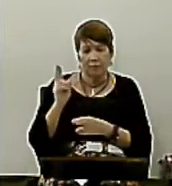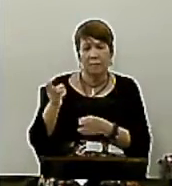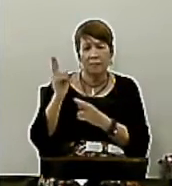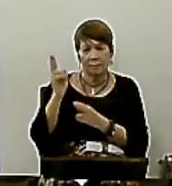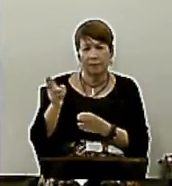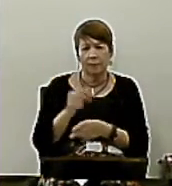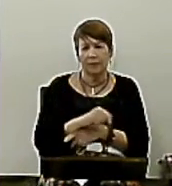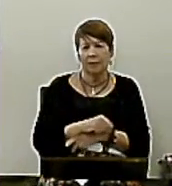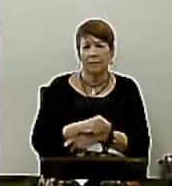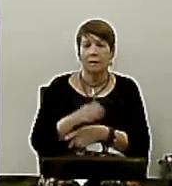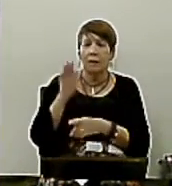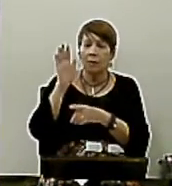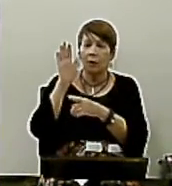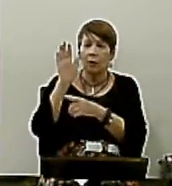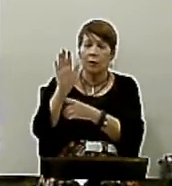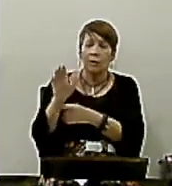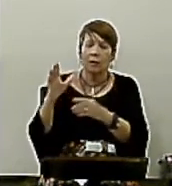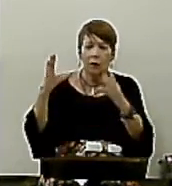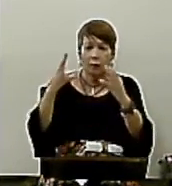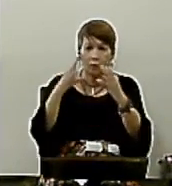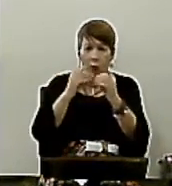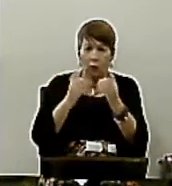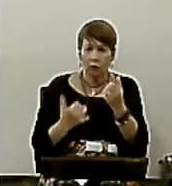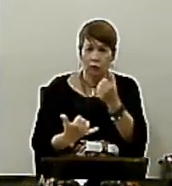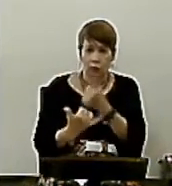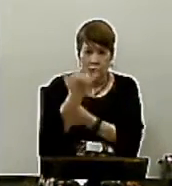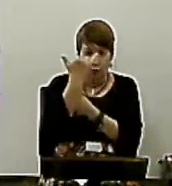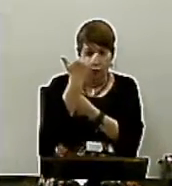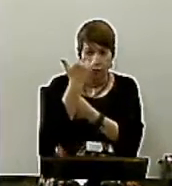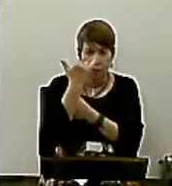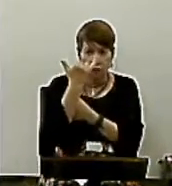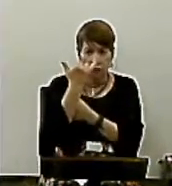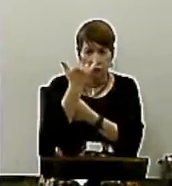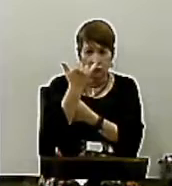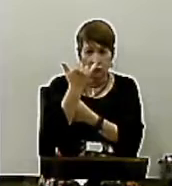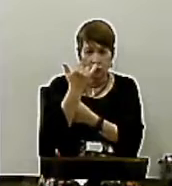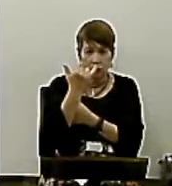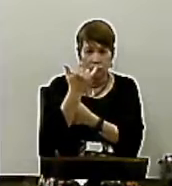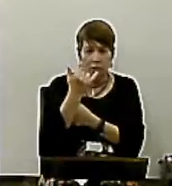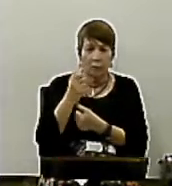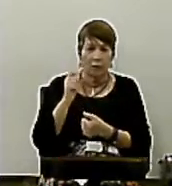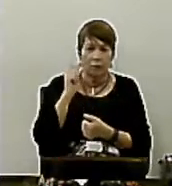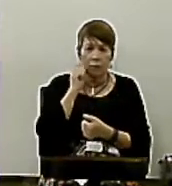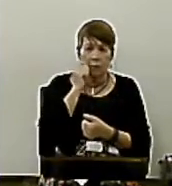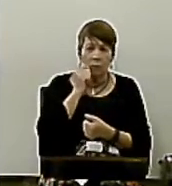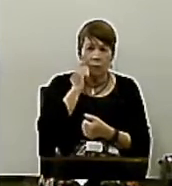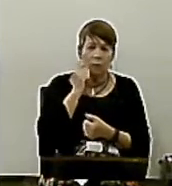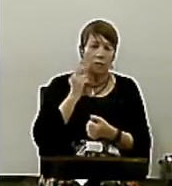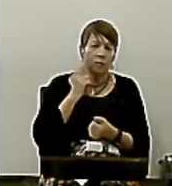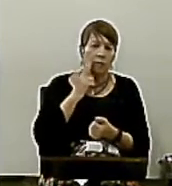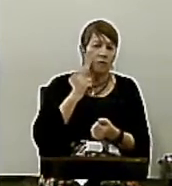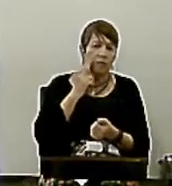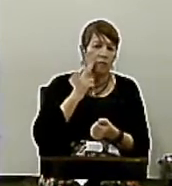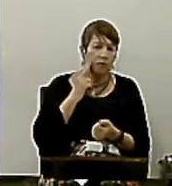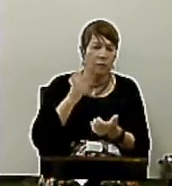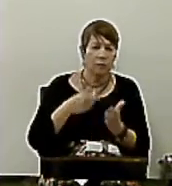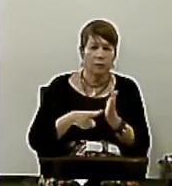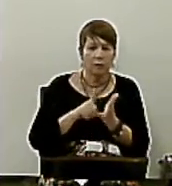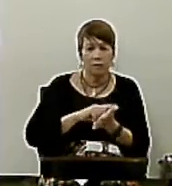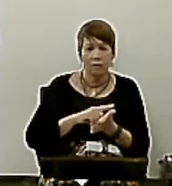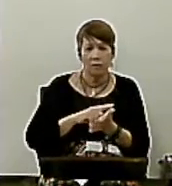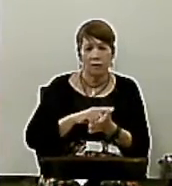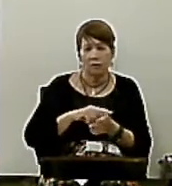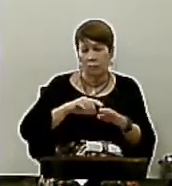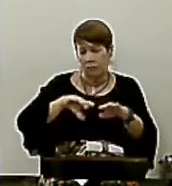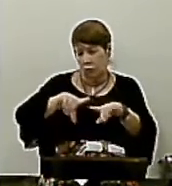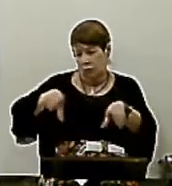E ele mostrou isso Naquela noite Em que ele foi traído Quando na hora da ceia Um pouco antes da ceia Ele pegou uma